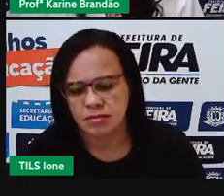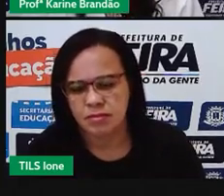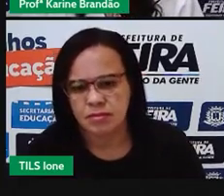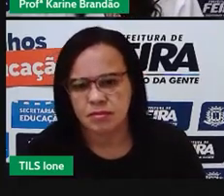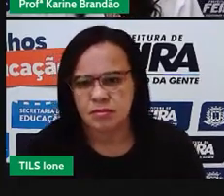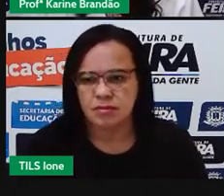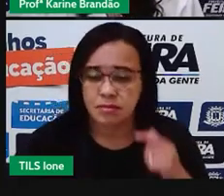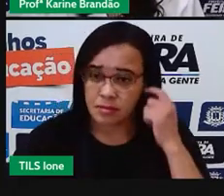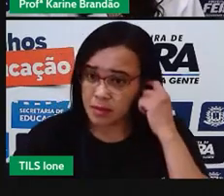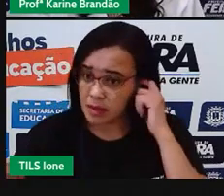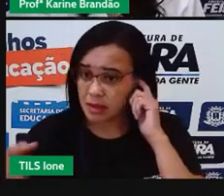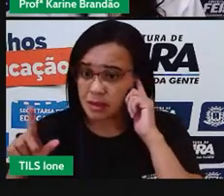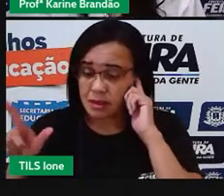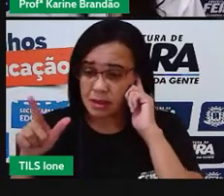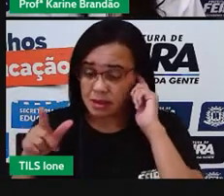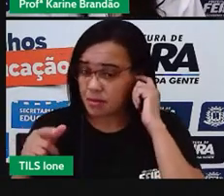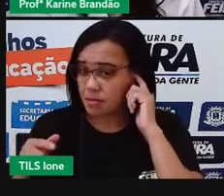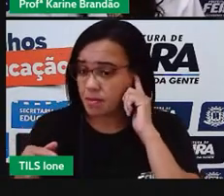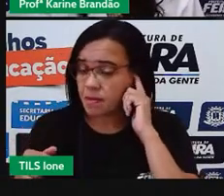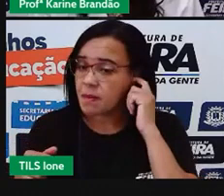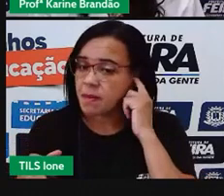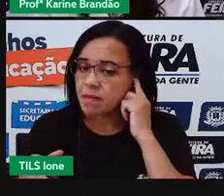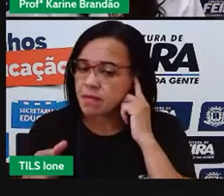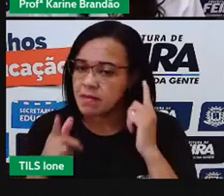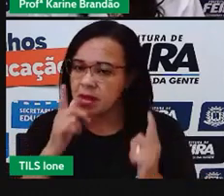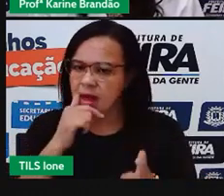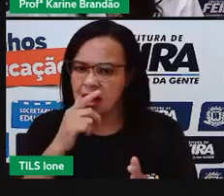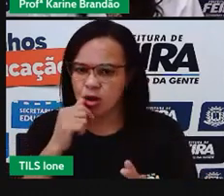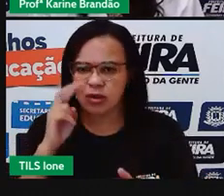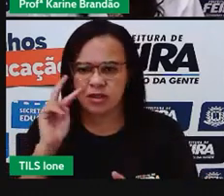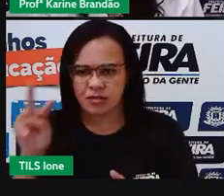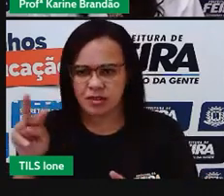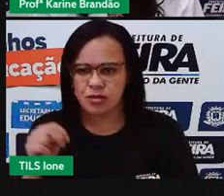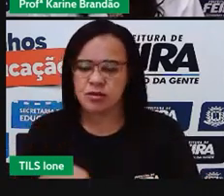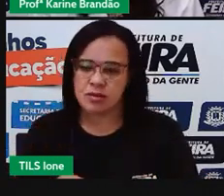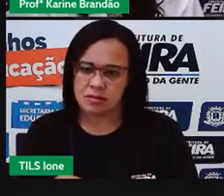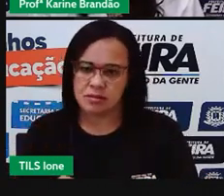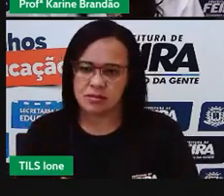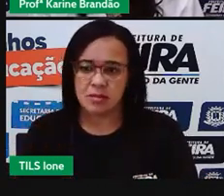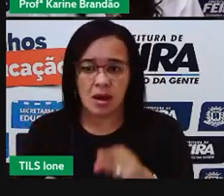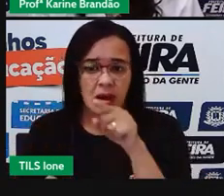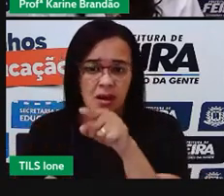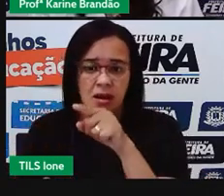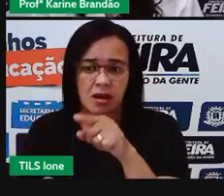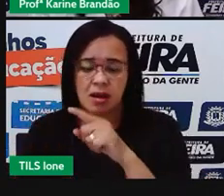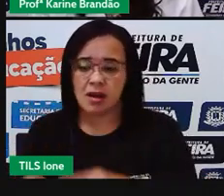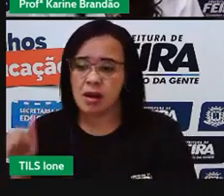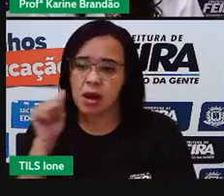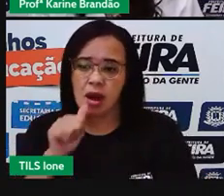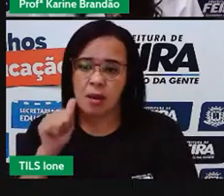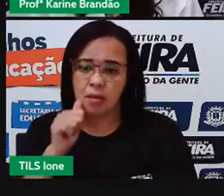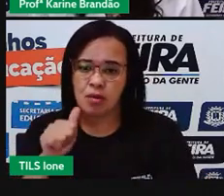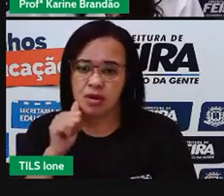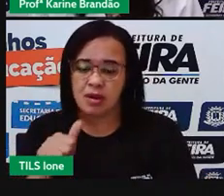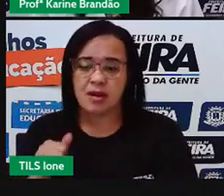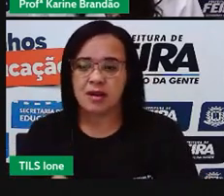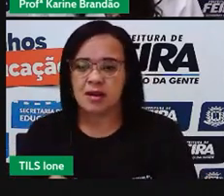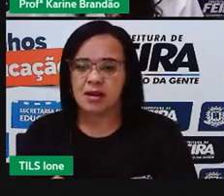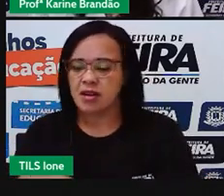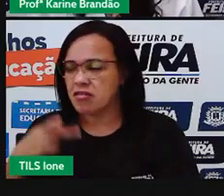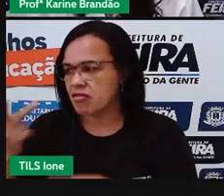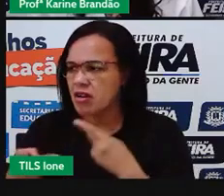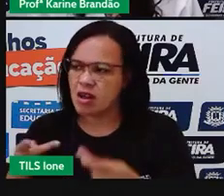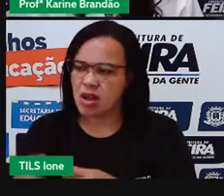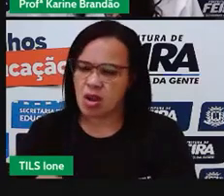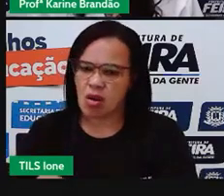outra, crise hídrica, meu bem, você me dá água na boca. Olha o que a mulher fala, querido, em vez